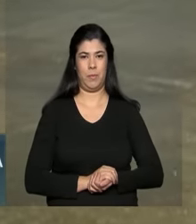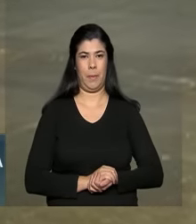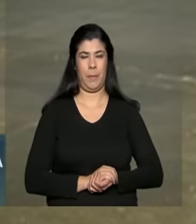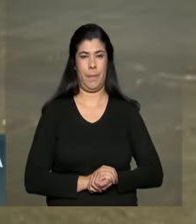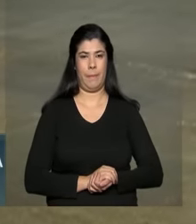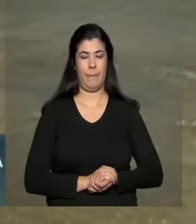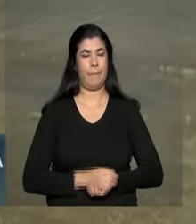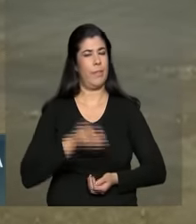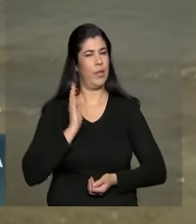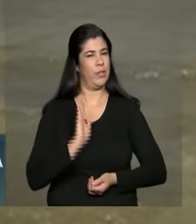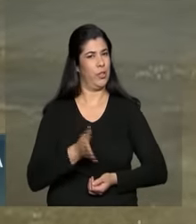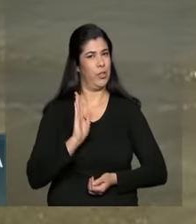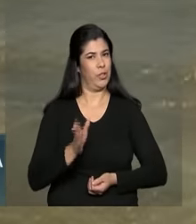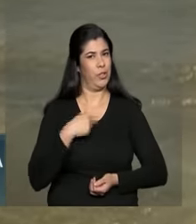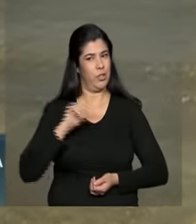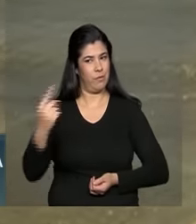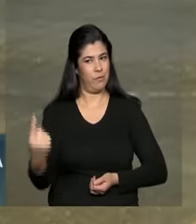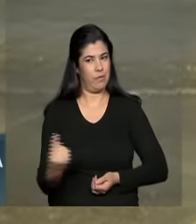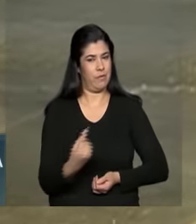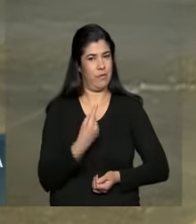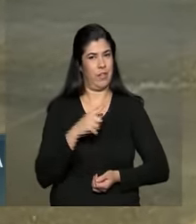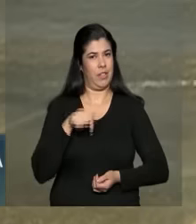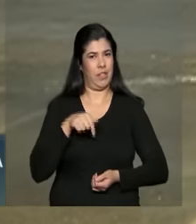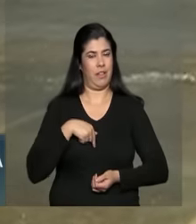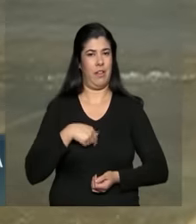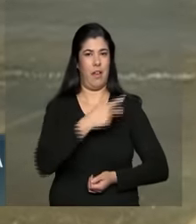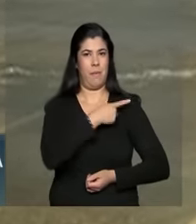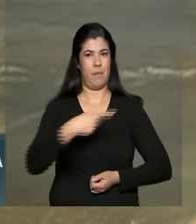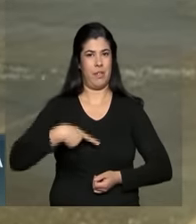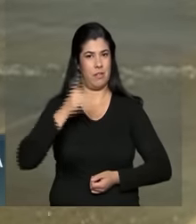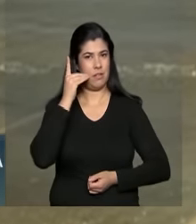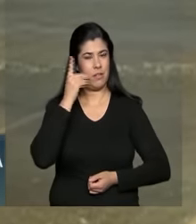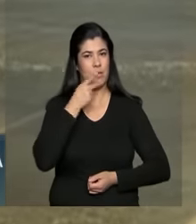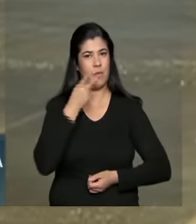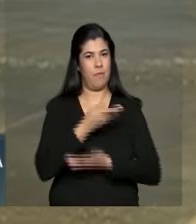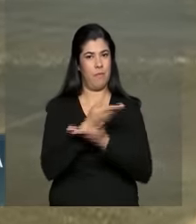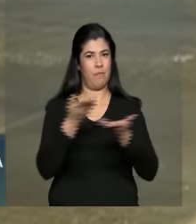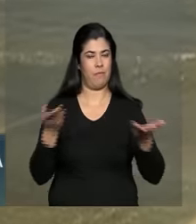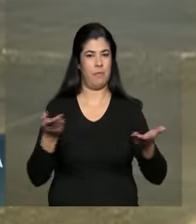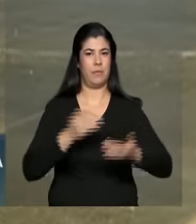E já já aqui no palco a presidenta Dilma Rousseff!